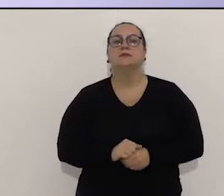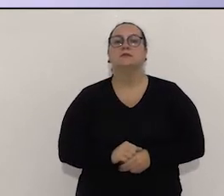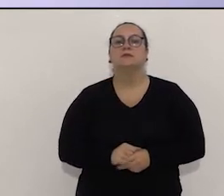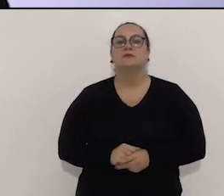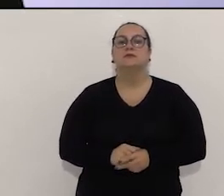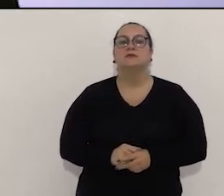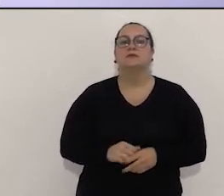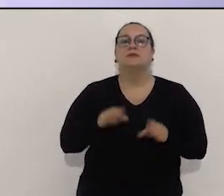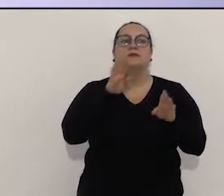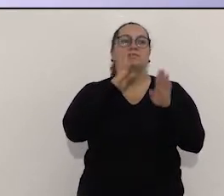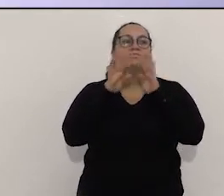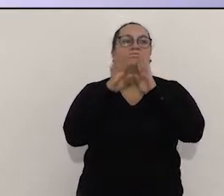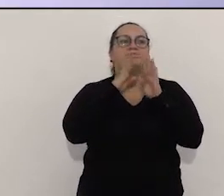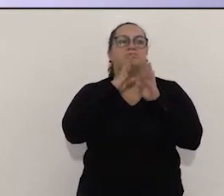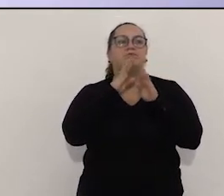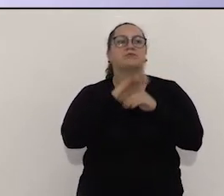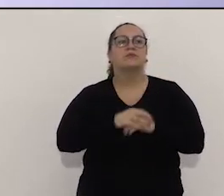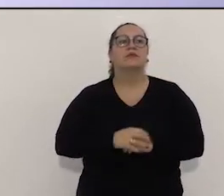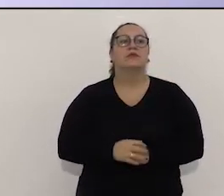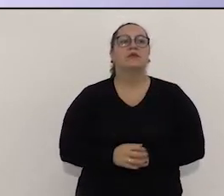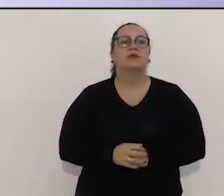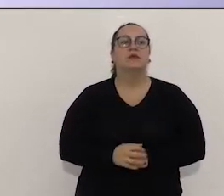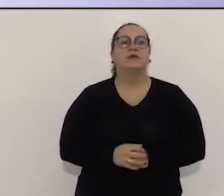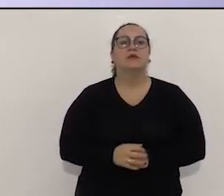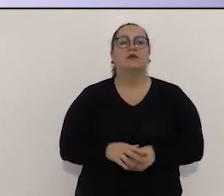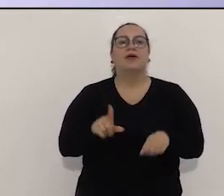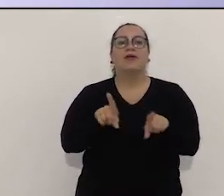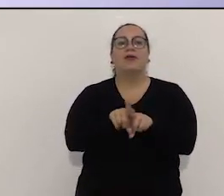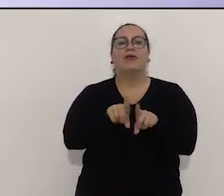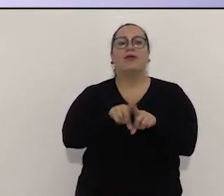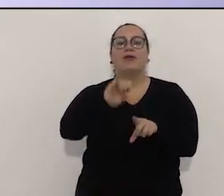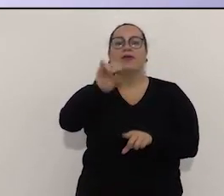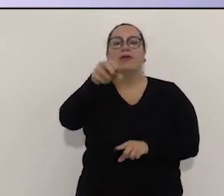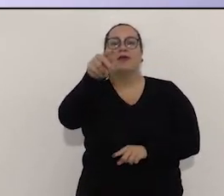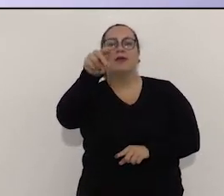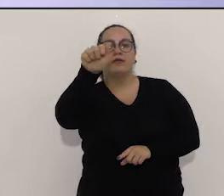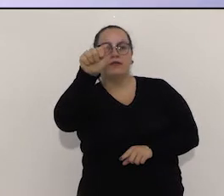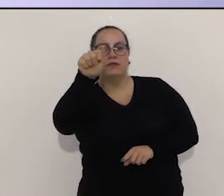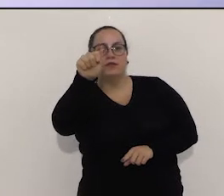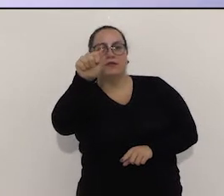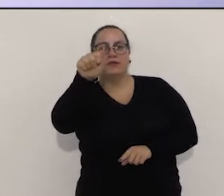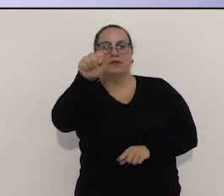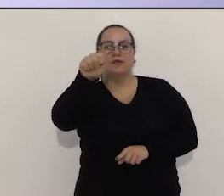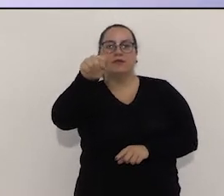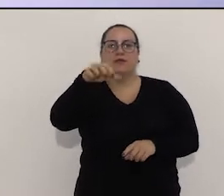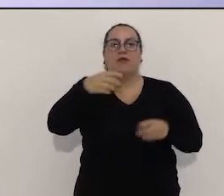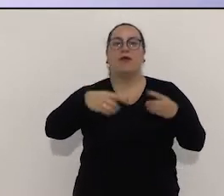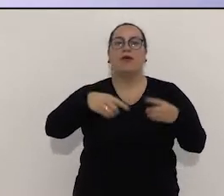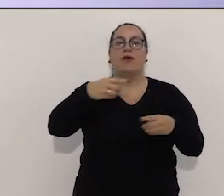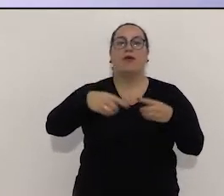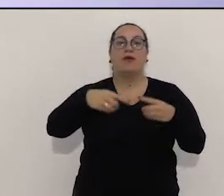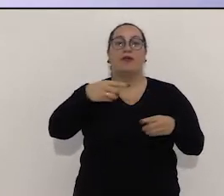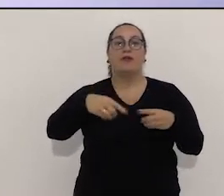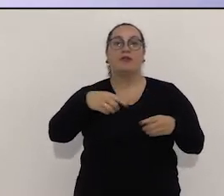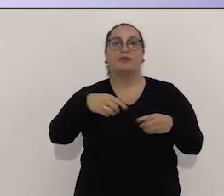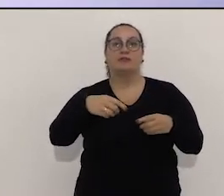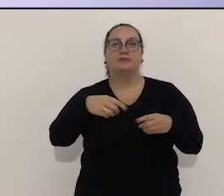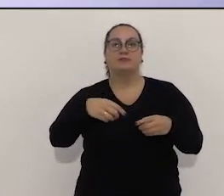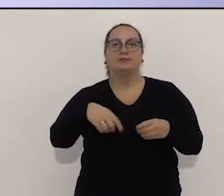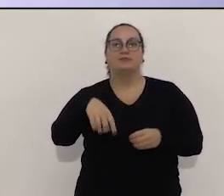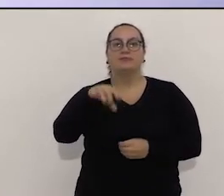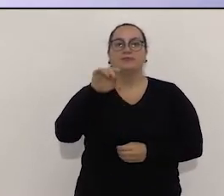Jovem Pan e também para quem está acompanhando pelas redes sociais e também pela Duvale TV. Vamos falar sobre administração pública.